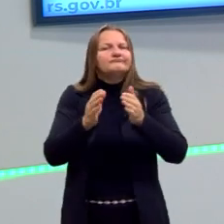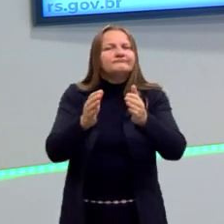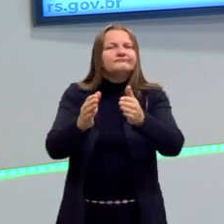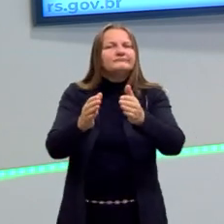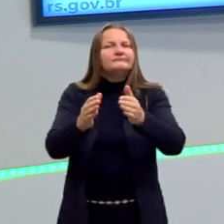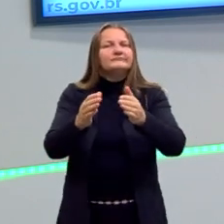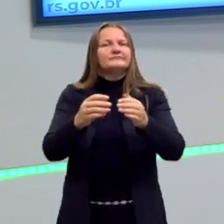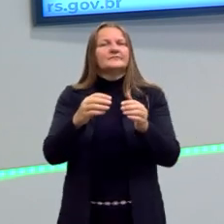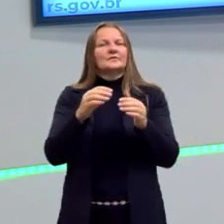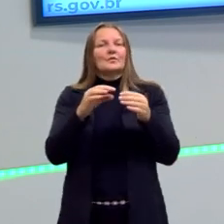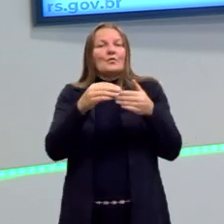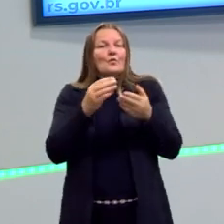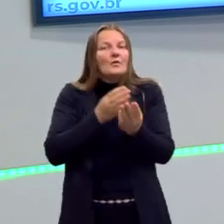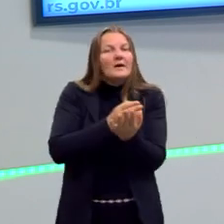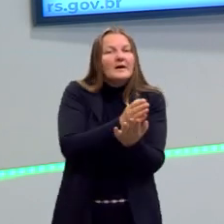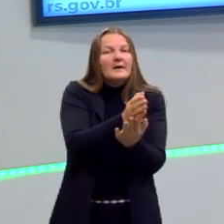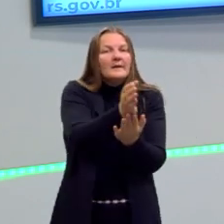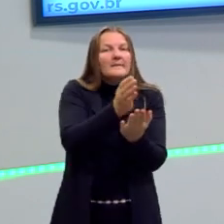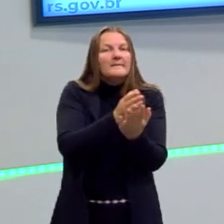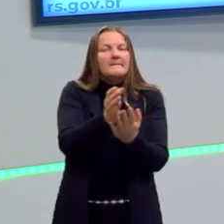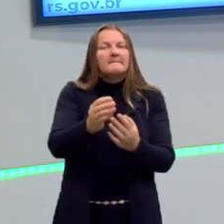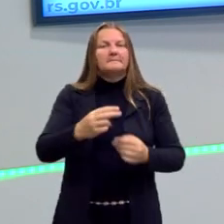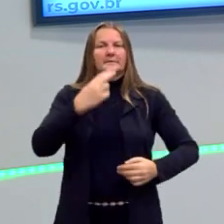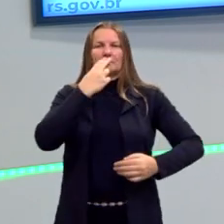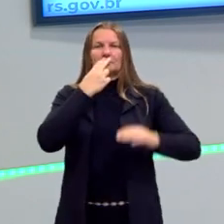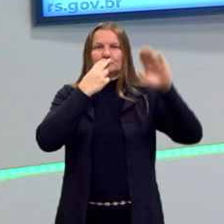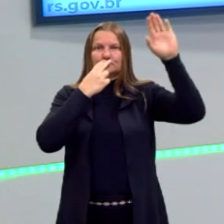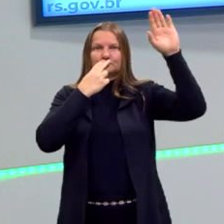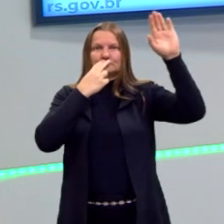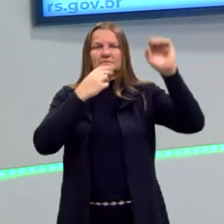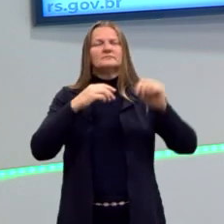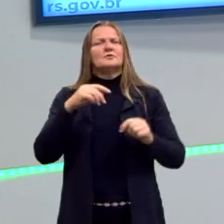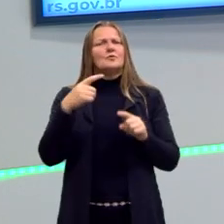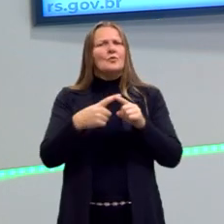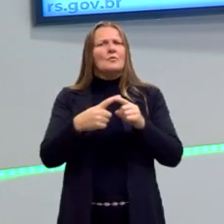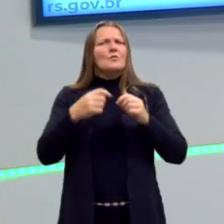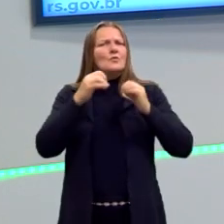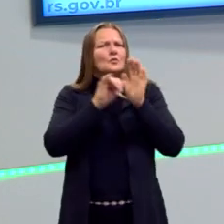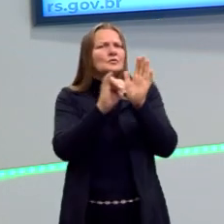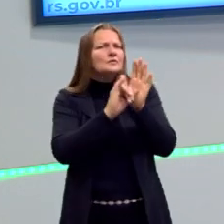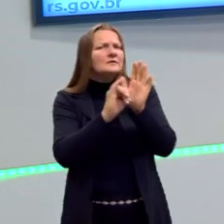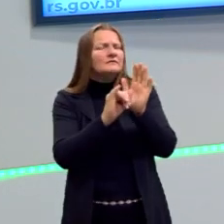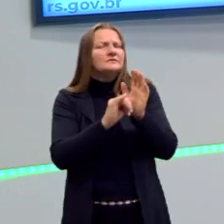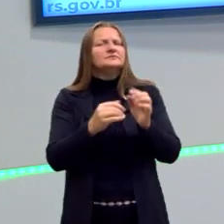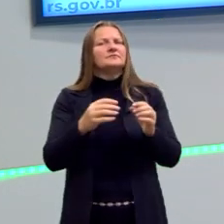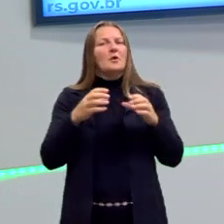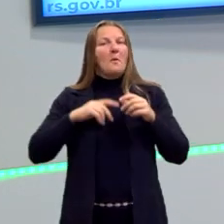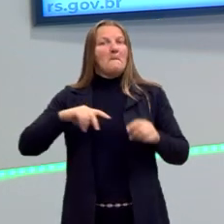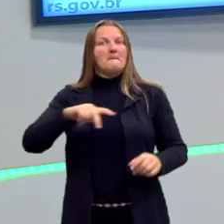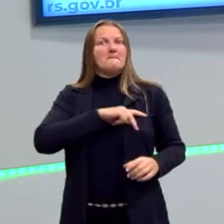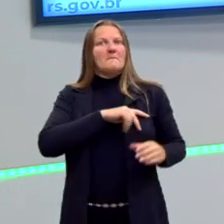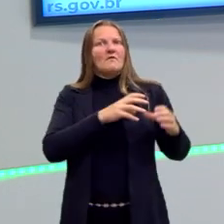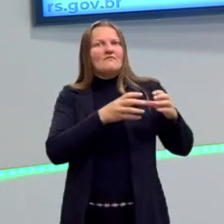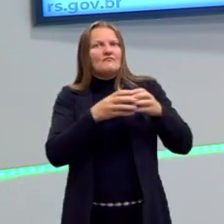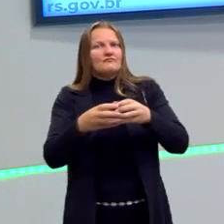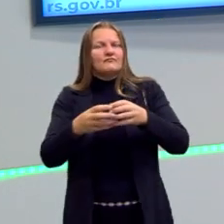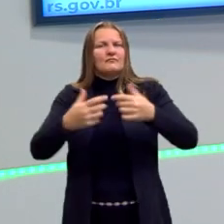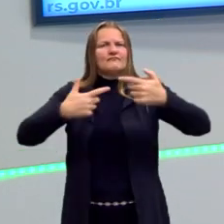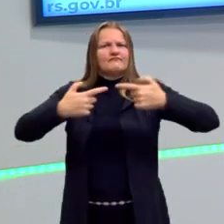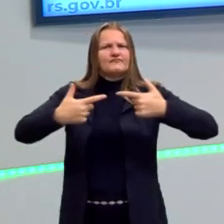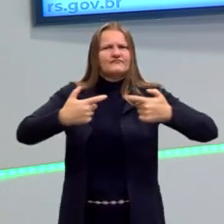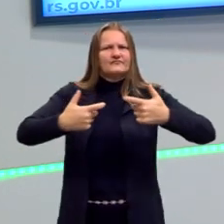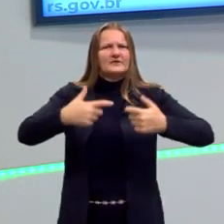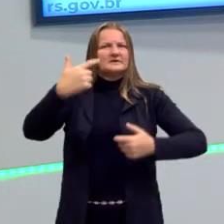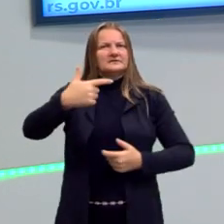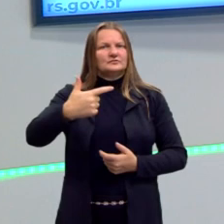muitos lados. O próprio Hitler, através do discurso, da narrativa, levou o povo à Segunda Guerra Mundial.